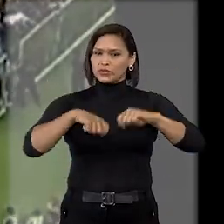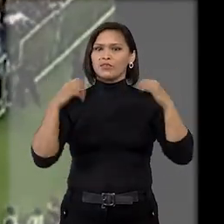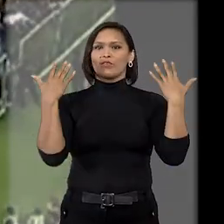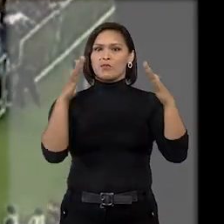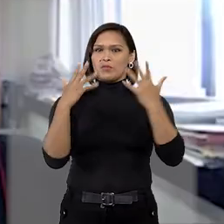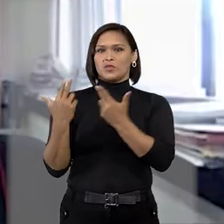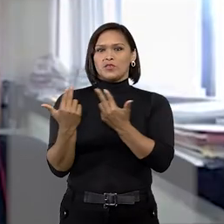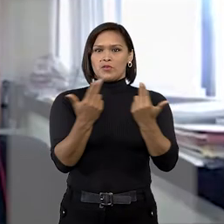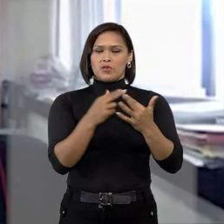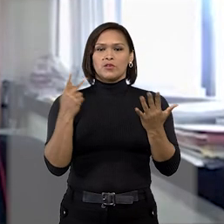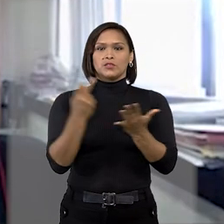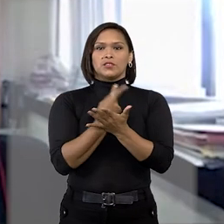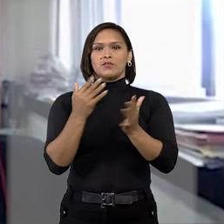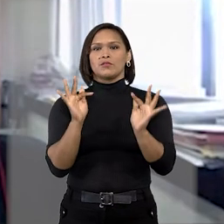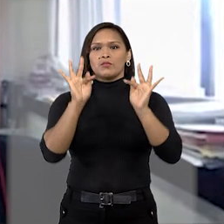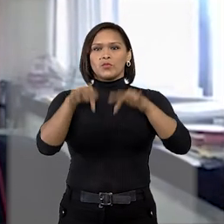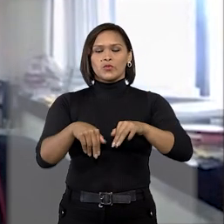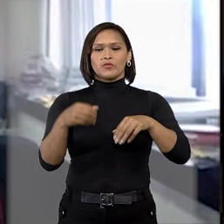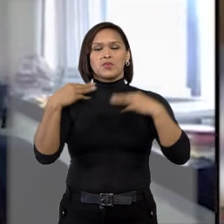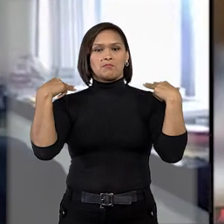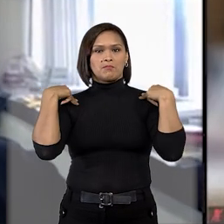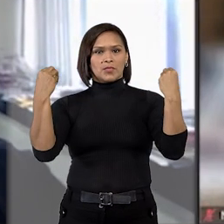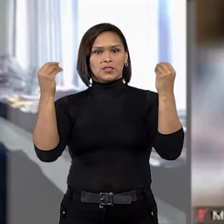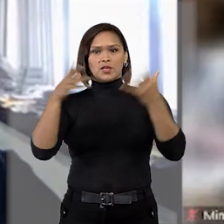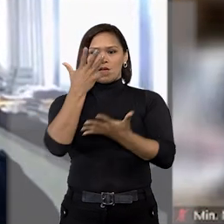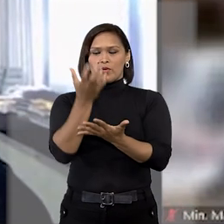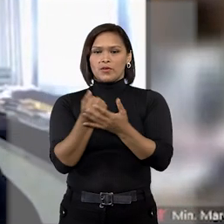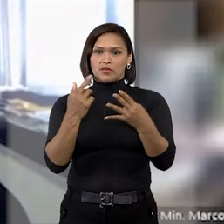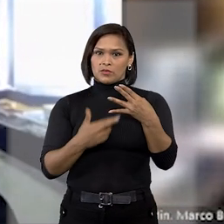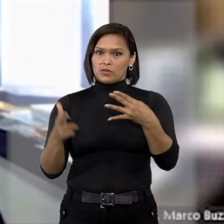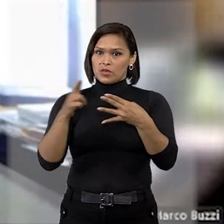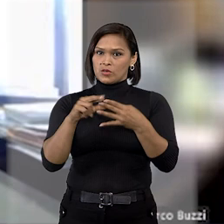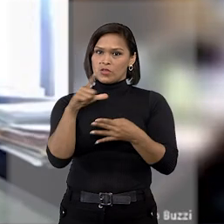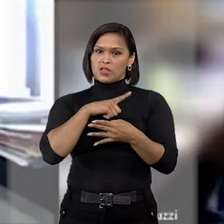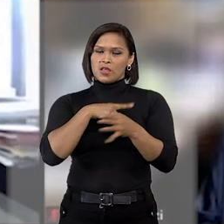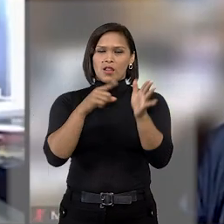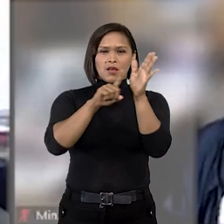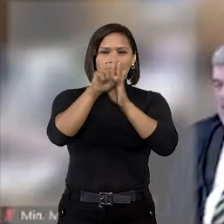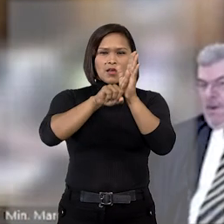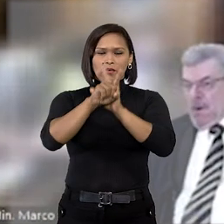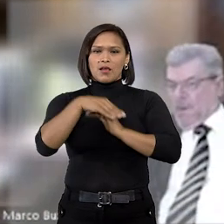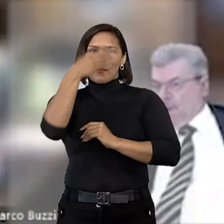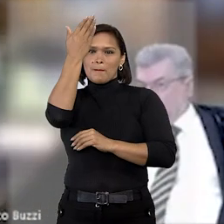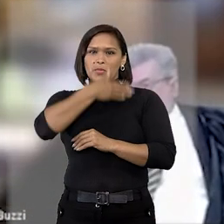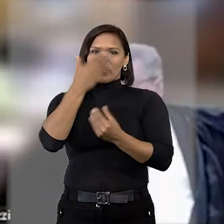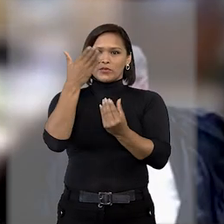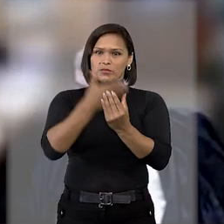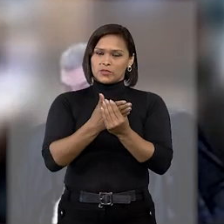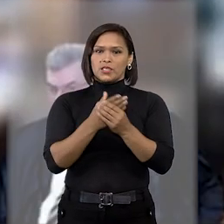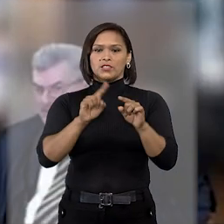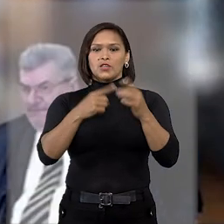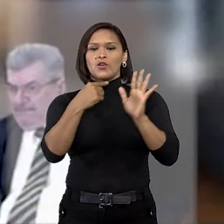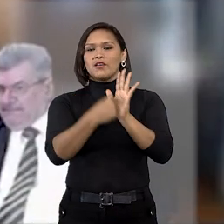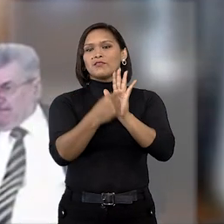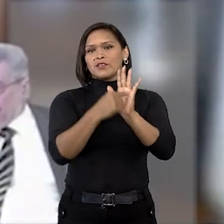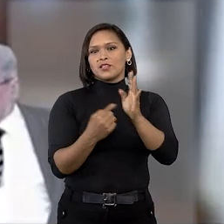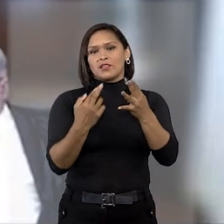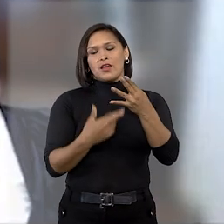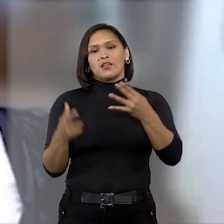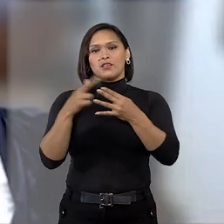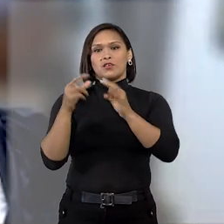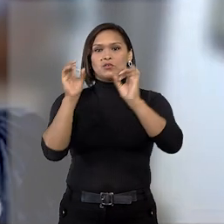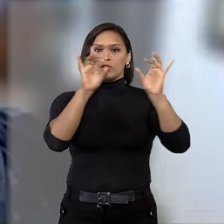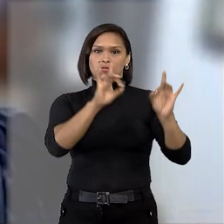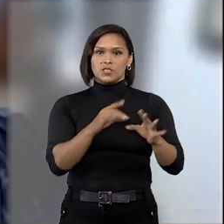comemoração. Por fim, para o magistrado, o acolhimento do recurso exigiria análise das provas do processo, o que é vedado em recurso